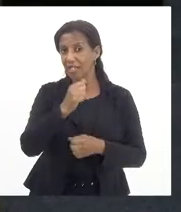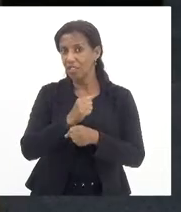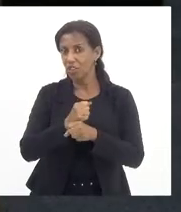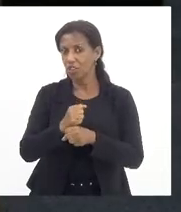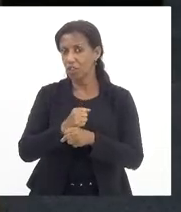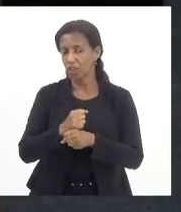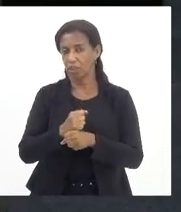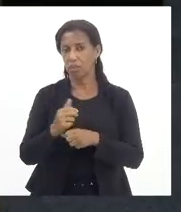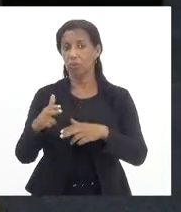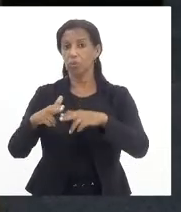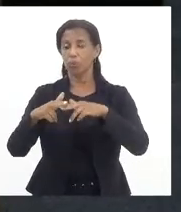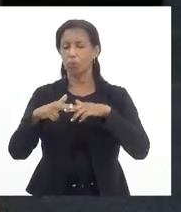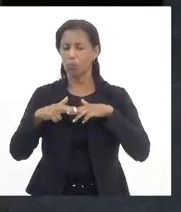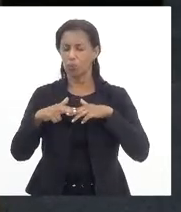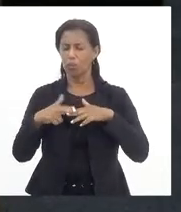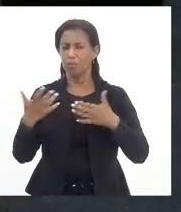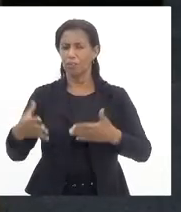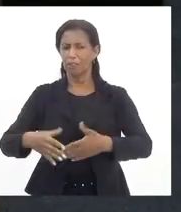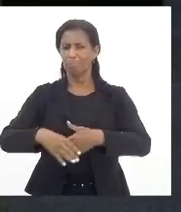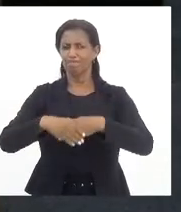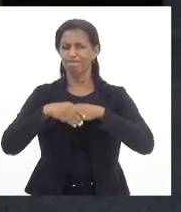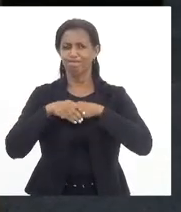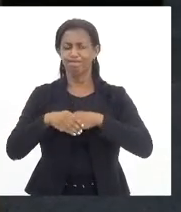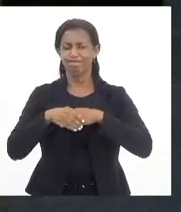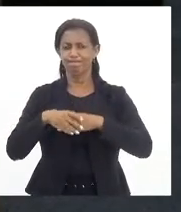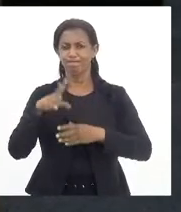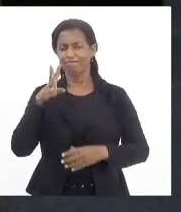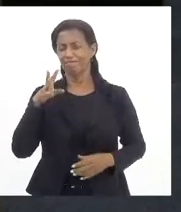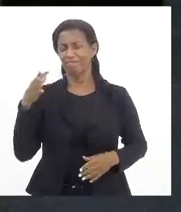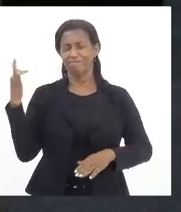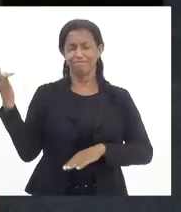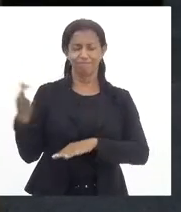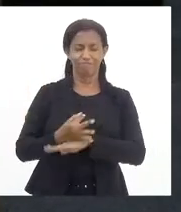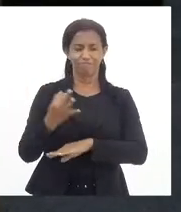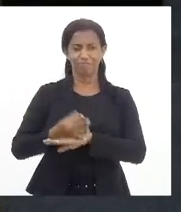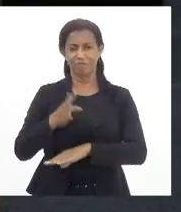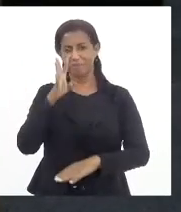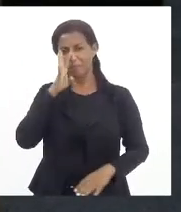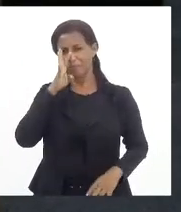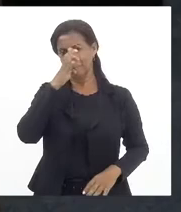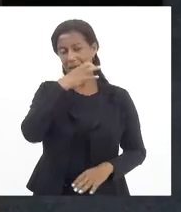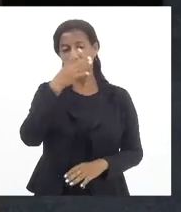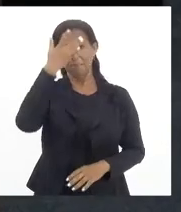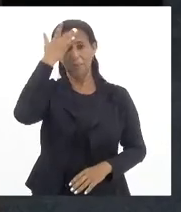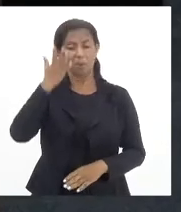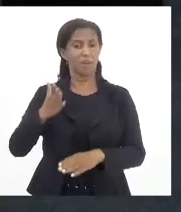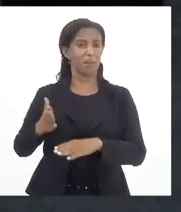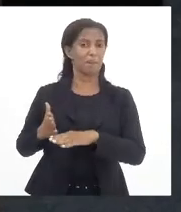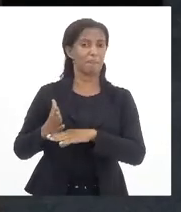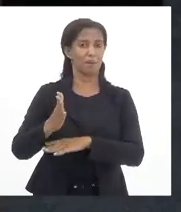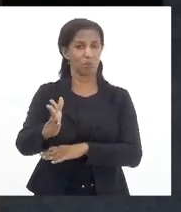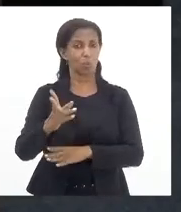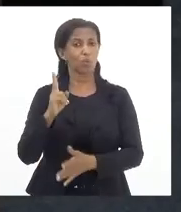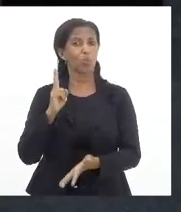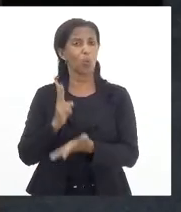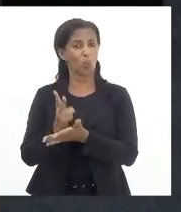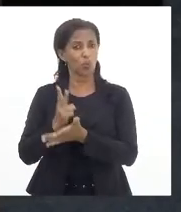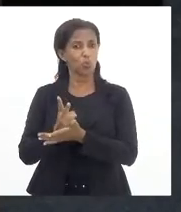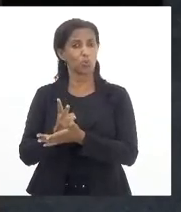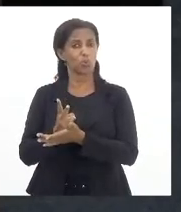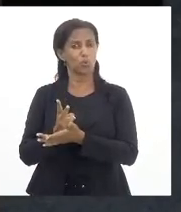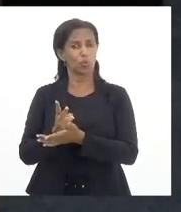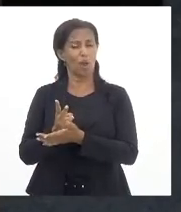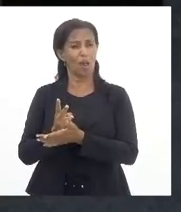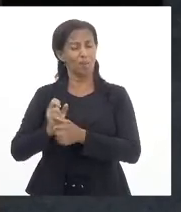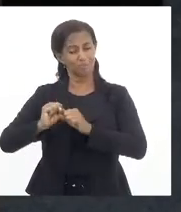cumprimentar a perseverança e tenacidade desses que conseguiram ser aprovados por mérito e se mantiveram na luta durante